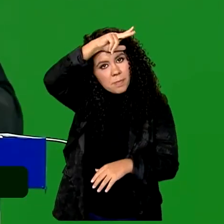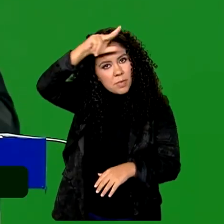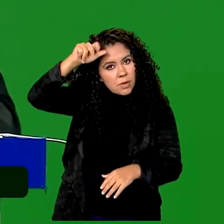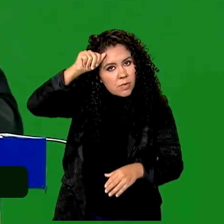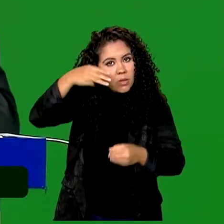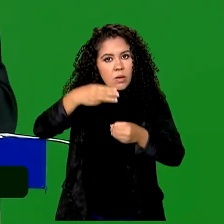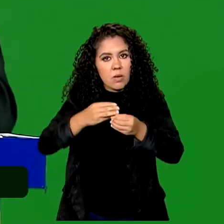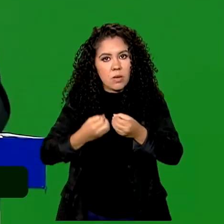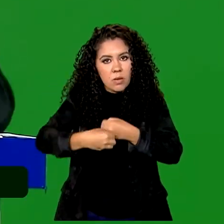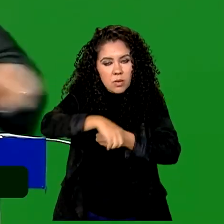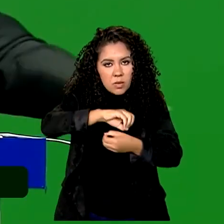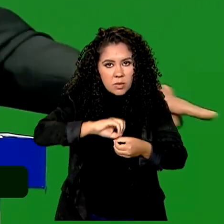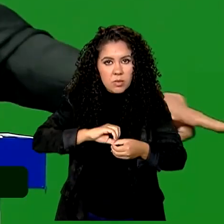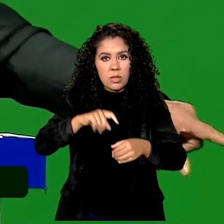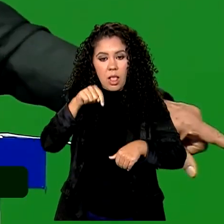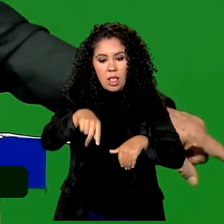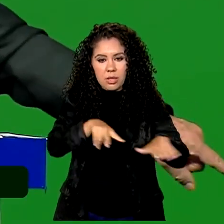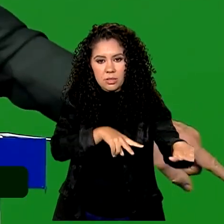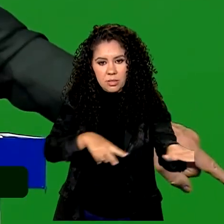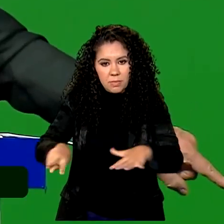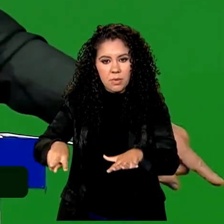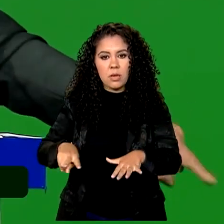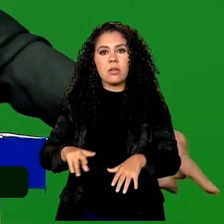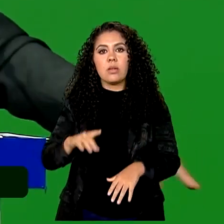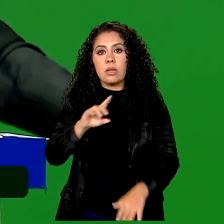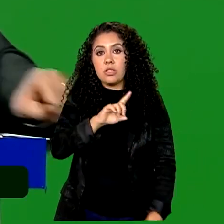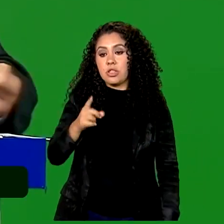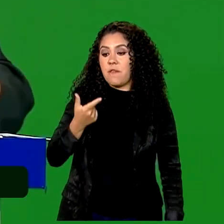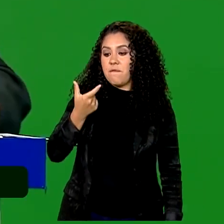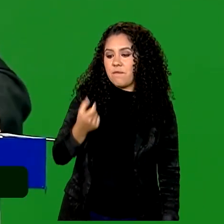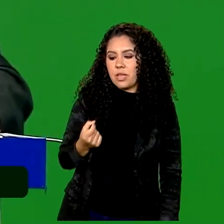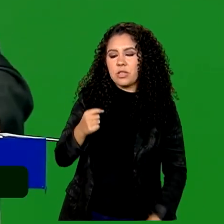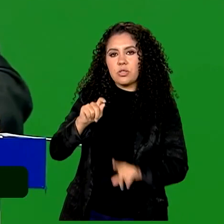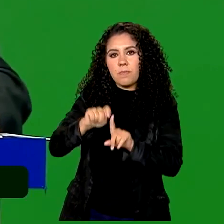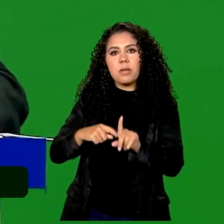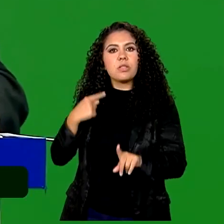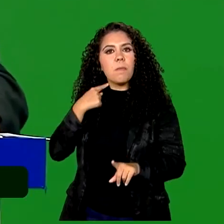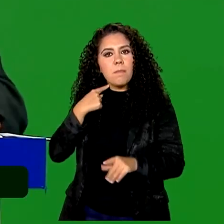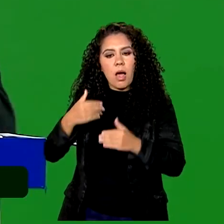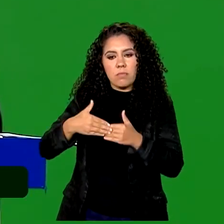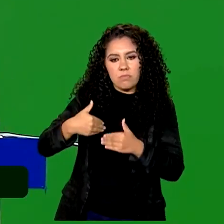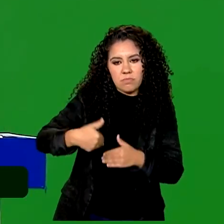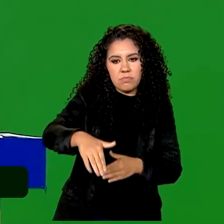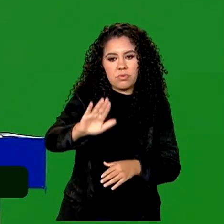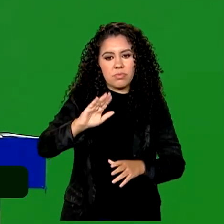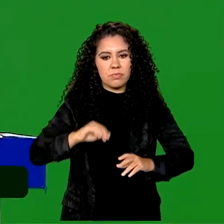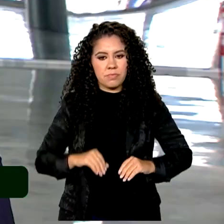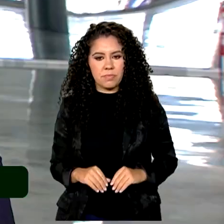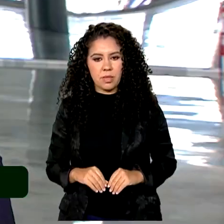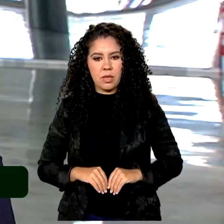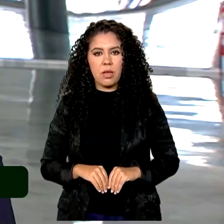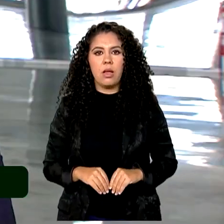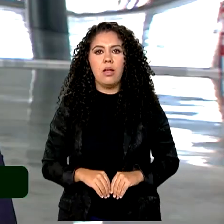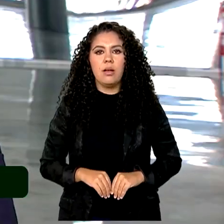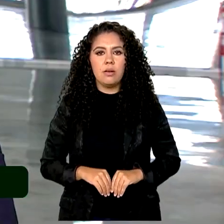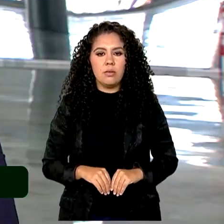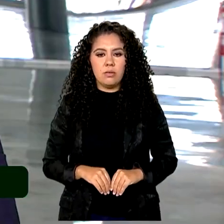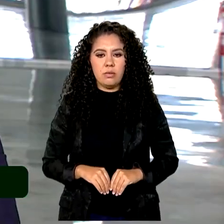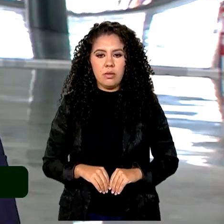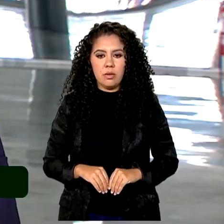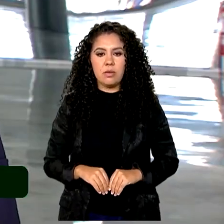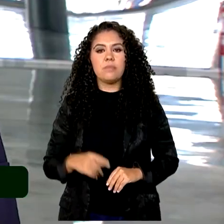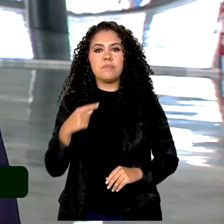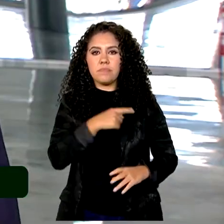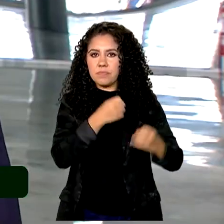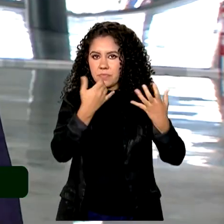na semana, já deve ter entrado, 20 de maio, então já deve ter começado aqui na conta da prefeitura. E